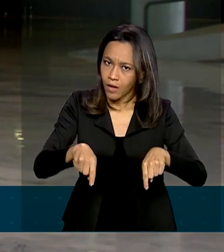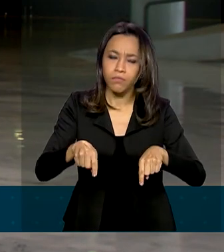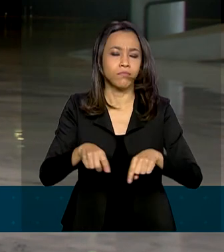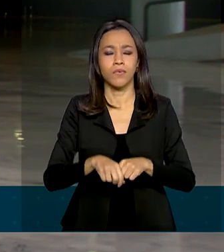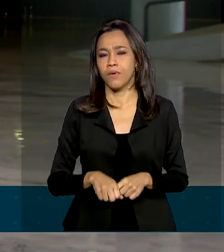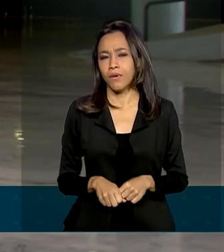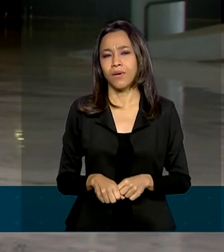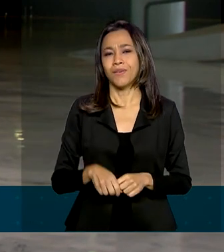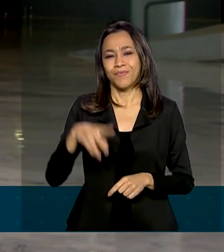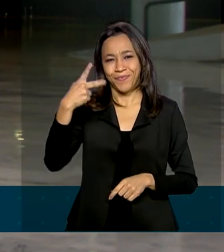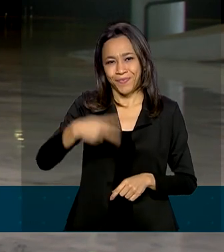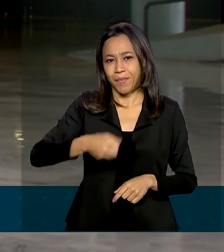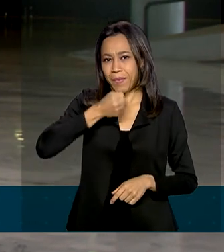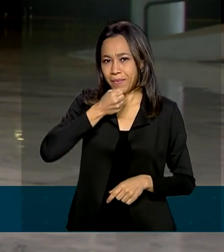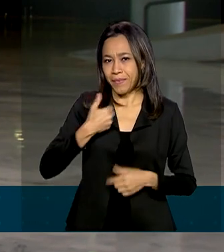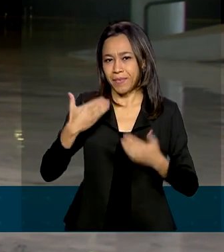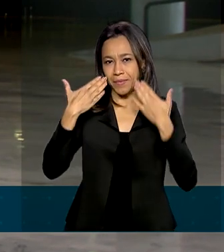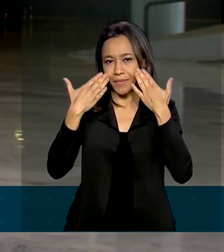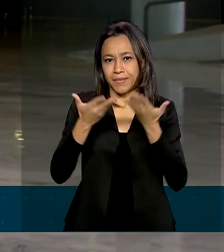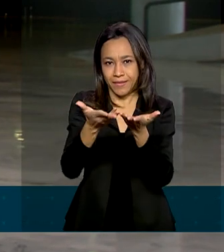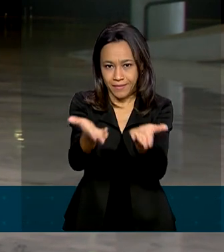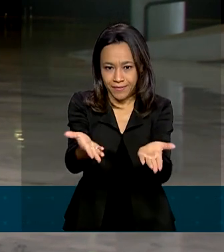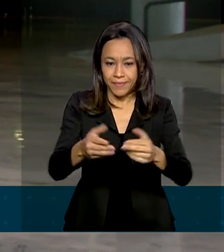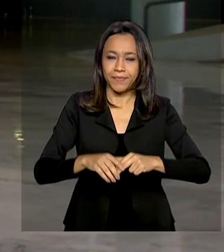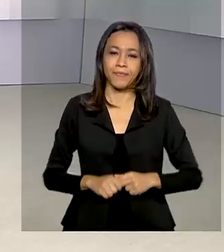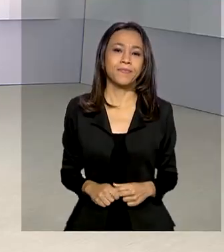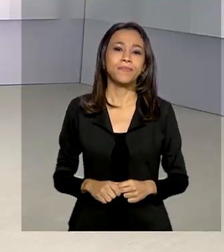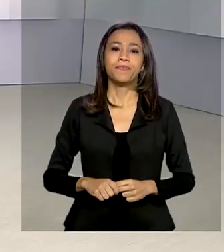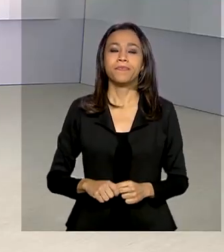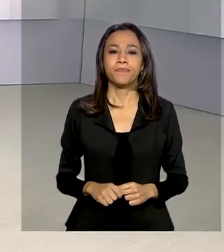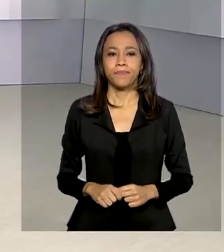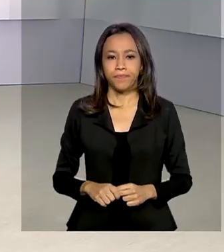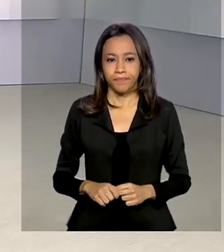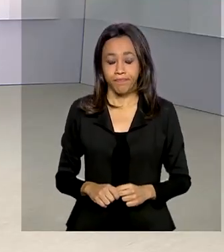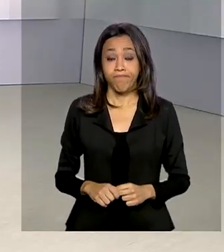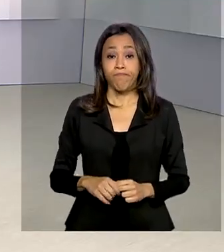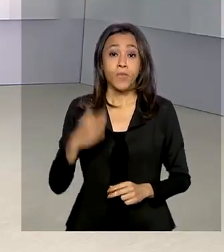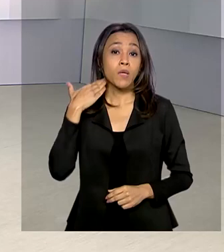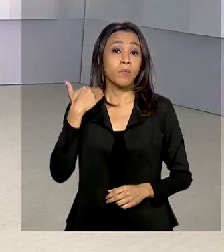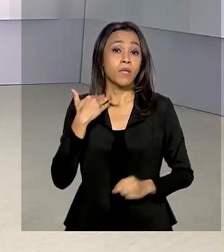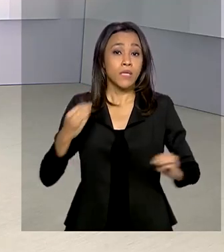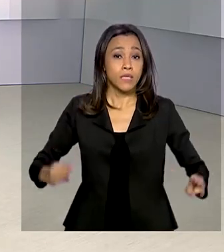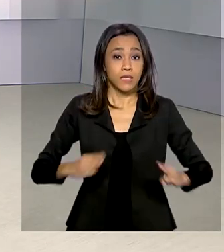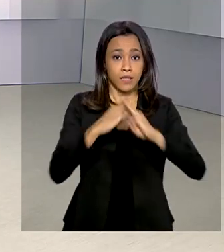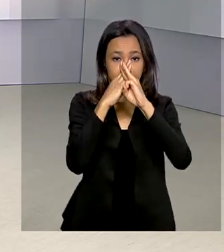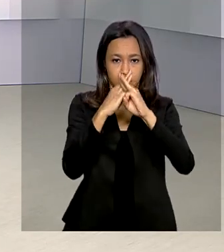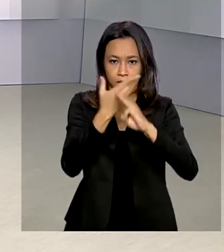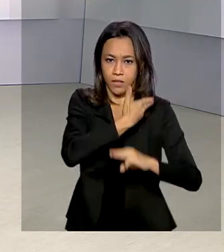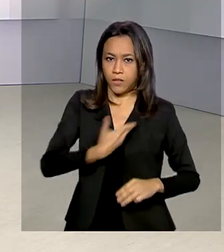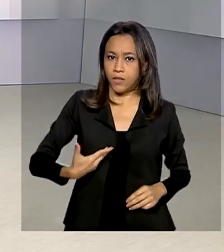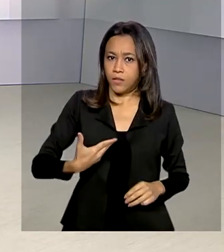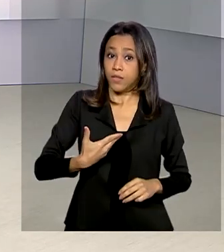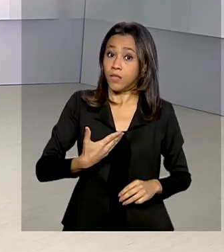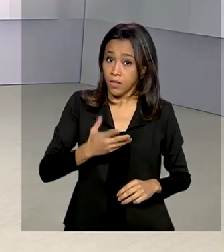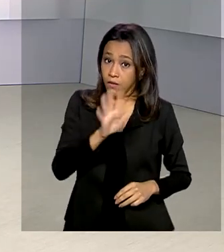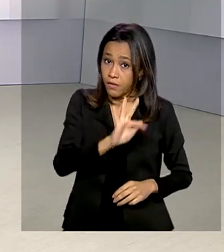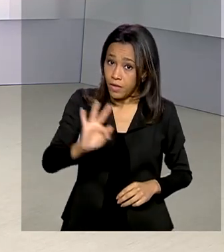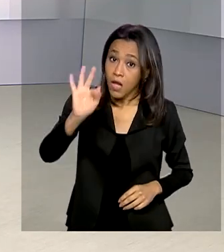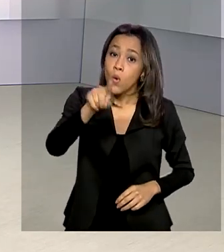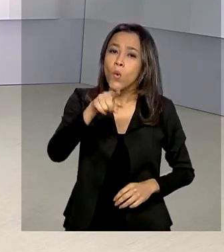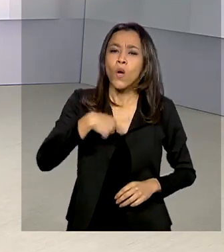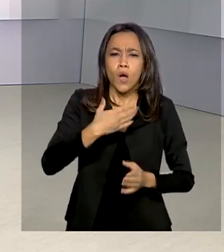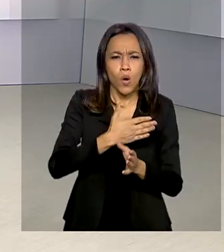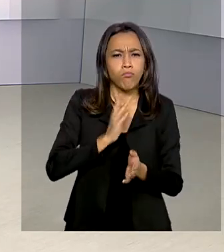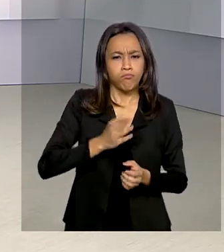Luciana Colares de Holanda para o Governo Agora. A Caixa Econômica Federal segue com o calendário de